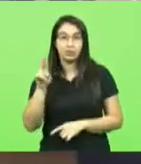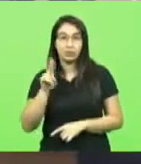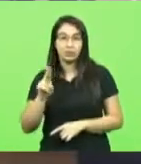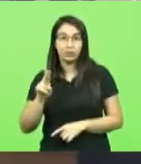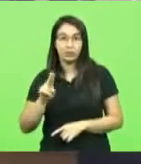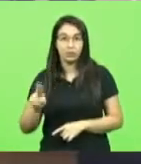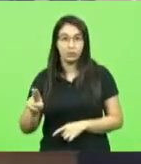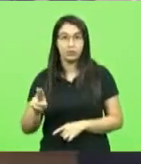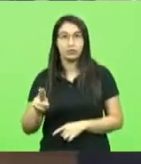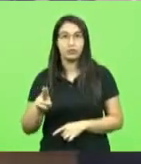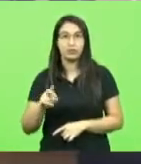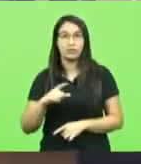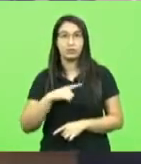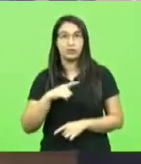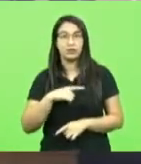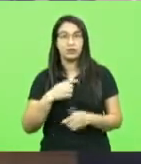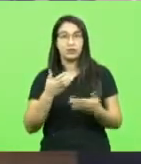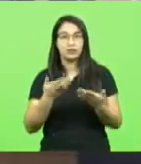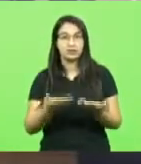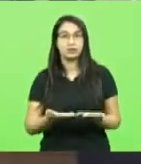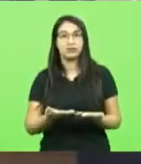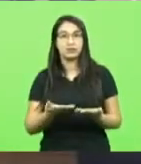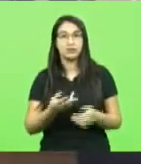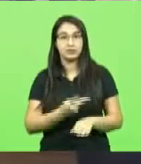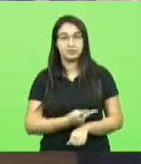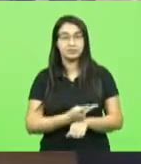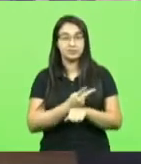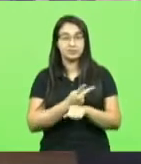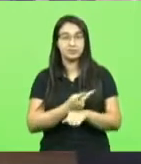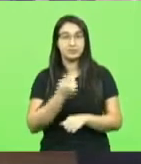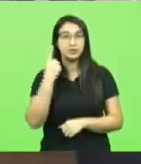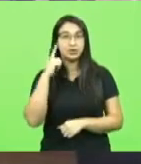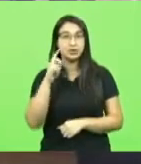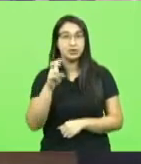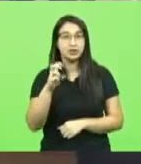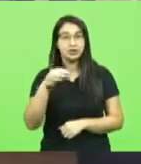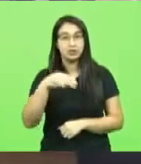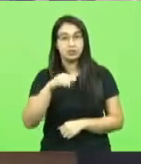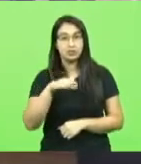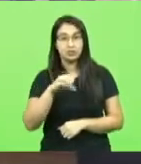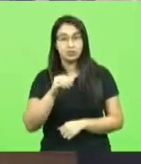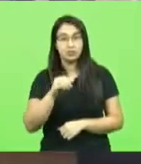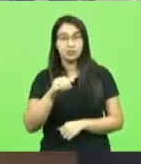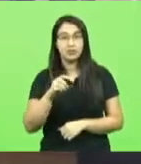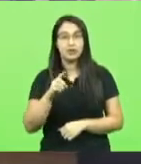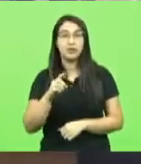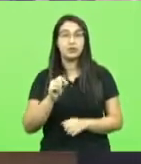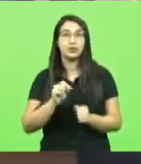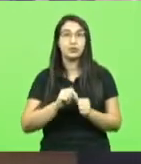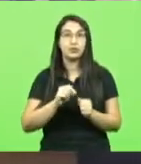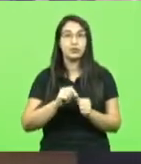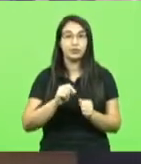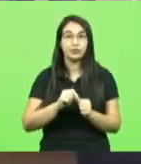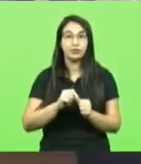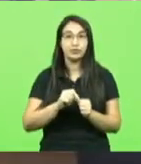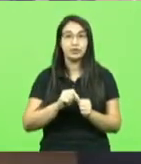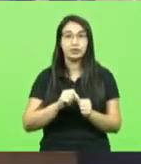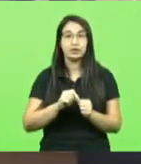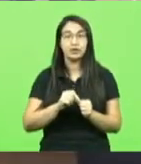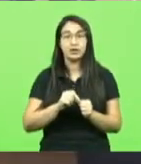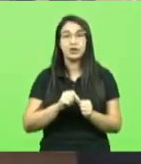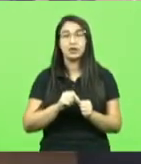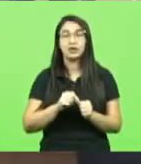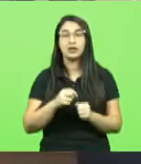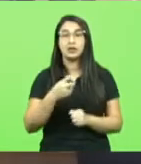promoções da polícia militar. No dia 5 de maio serão feitas promoções de 128